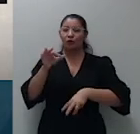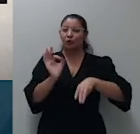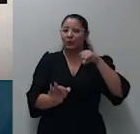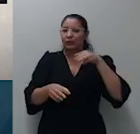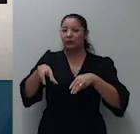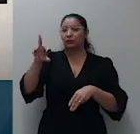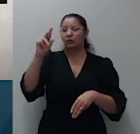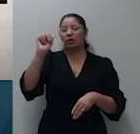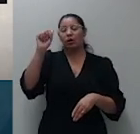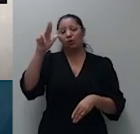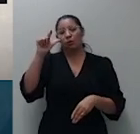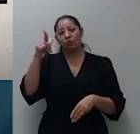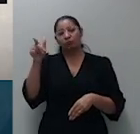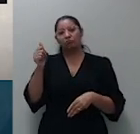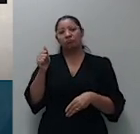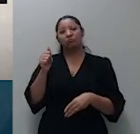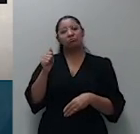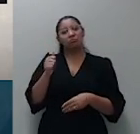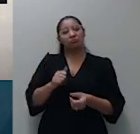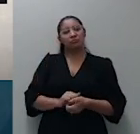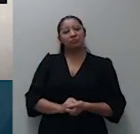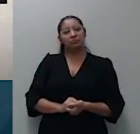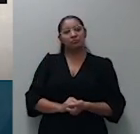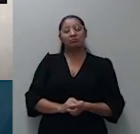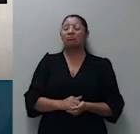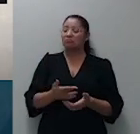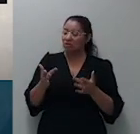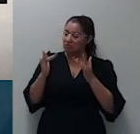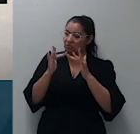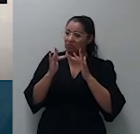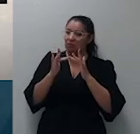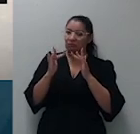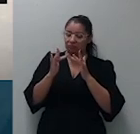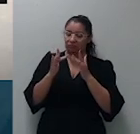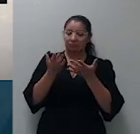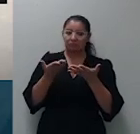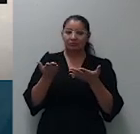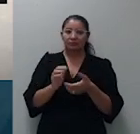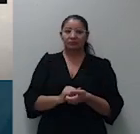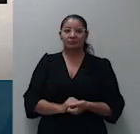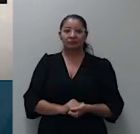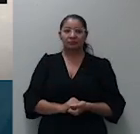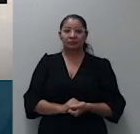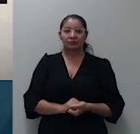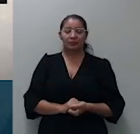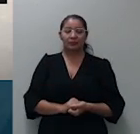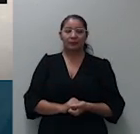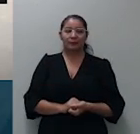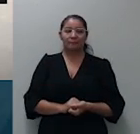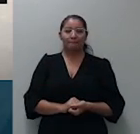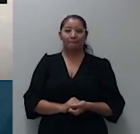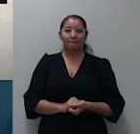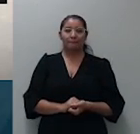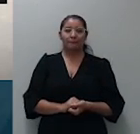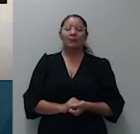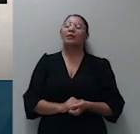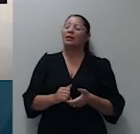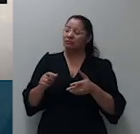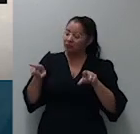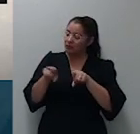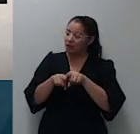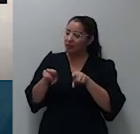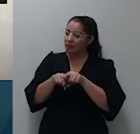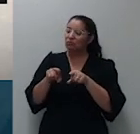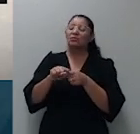a questão de óbito ministro Isabel também cumprimento vossa excelência pela